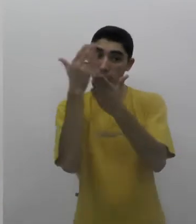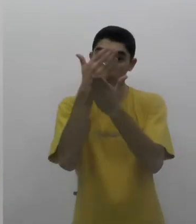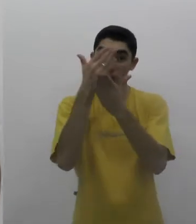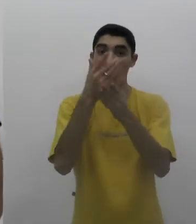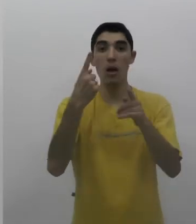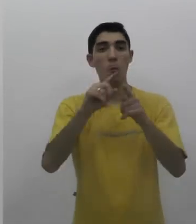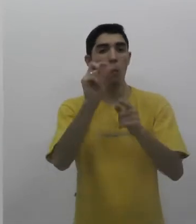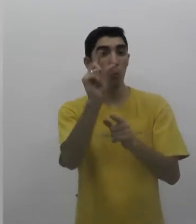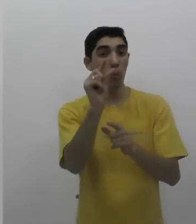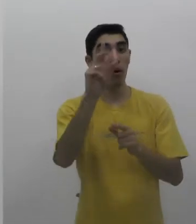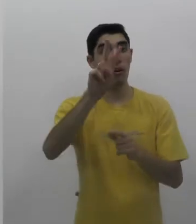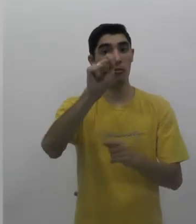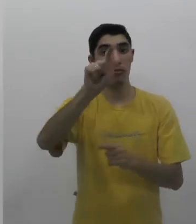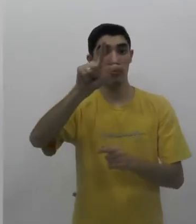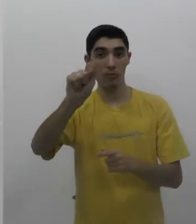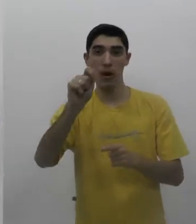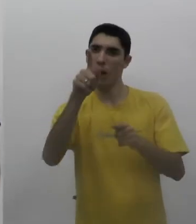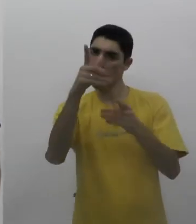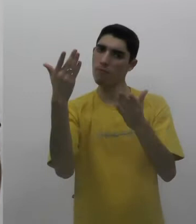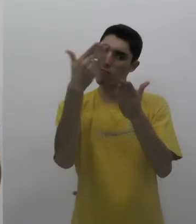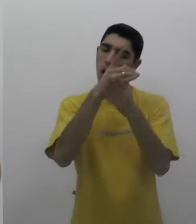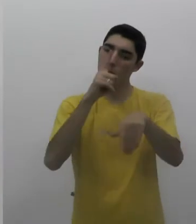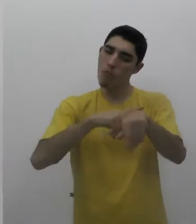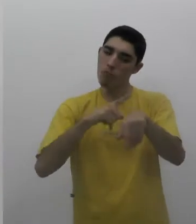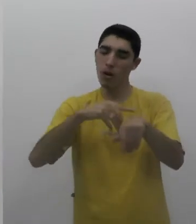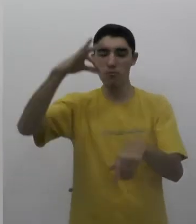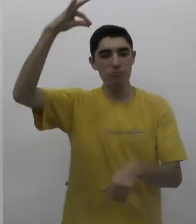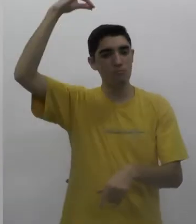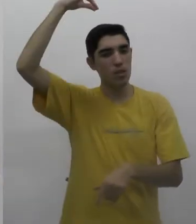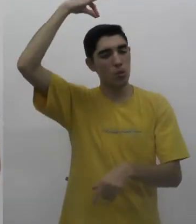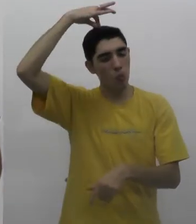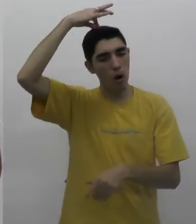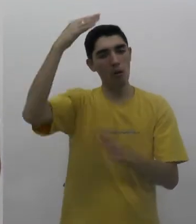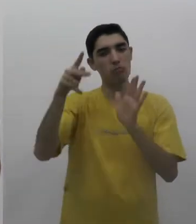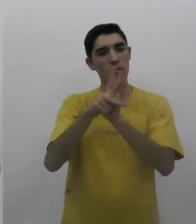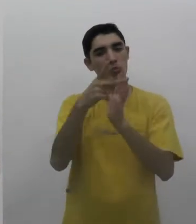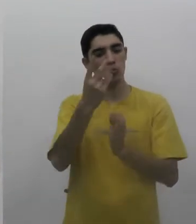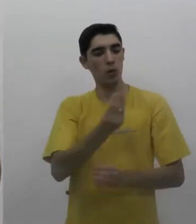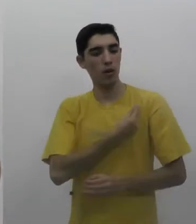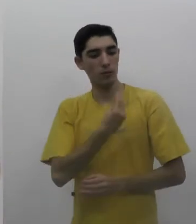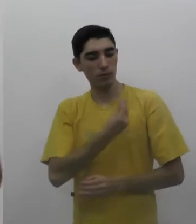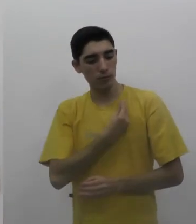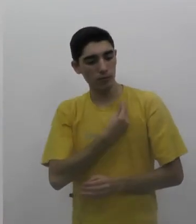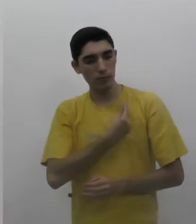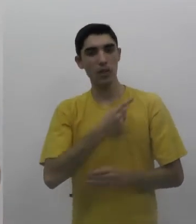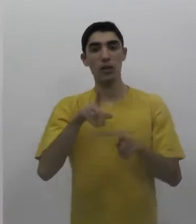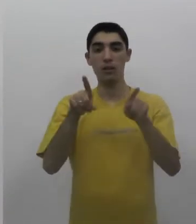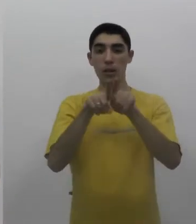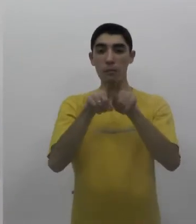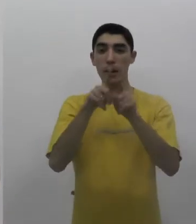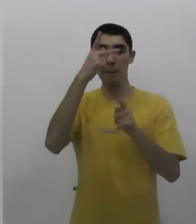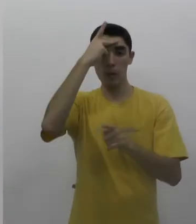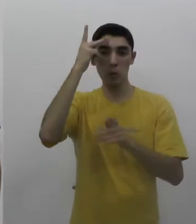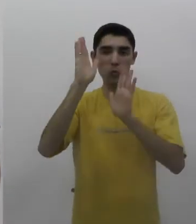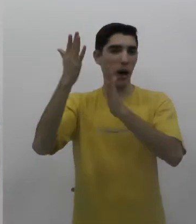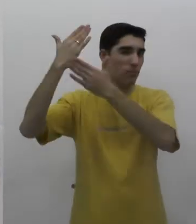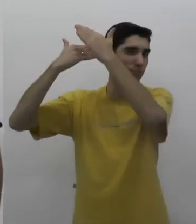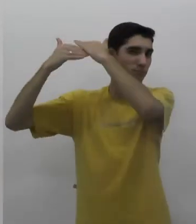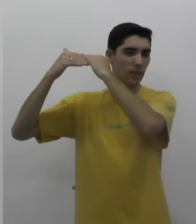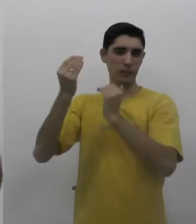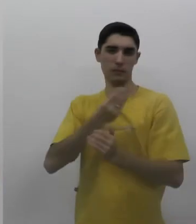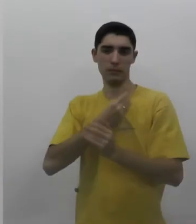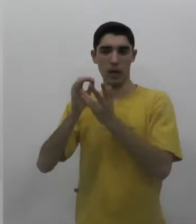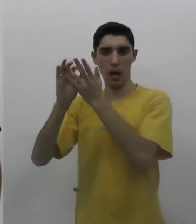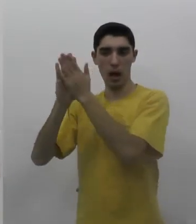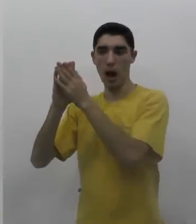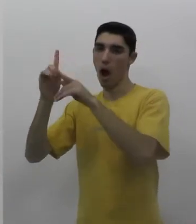e não deixem de participar desse momento espiritual e de comunhão fraterna para aquelas pessoas que já contraíram o matrimônio, mas que hoje vivem